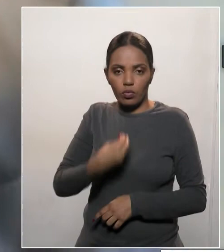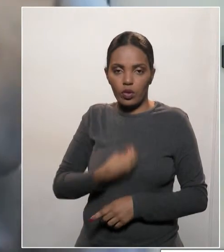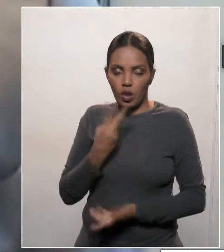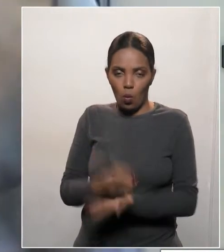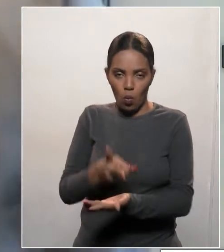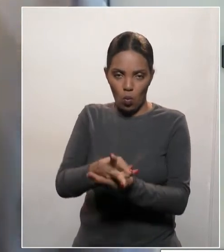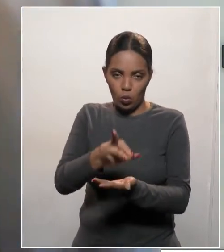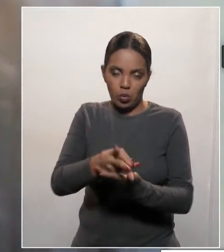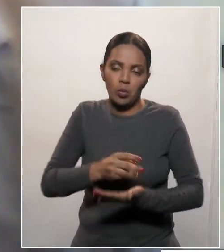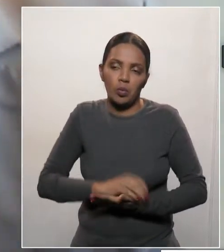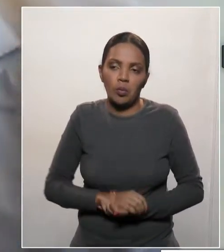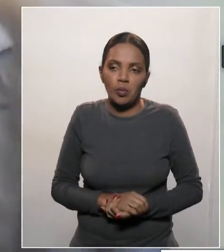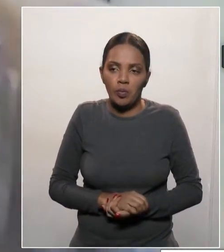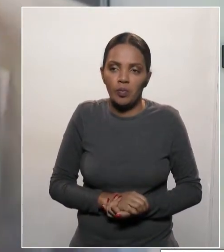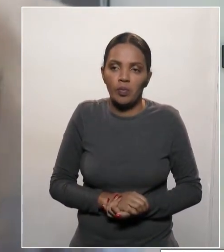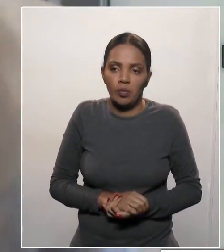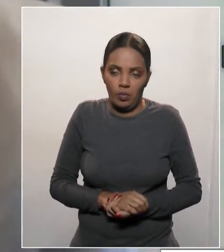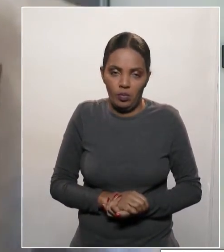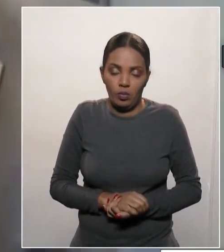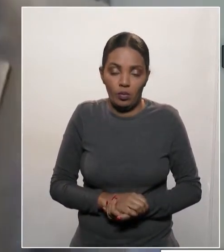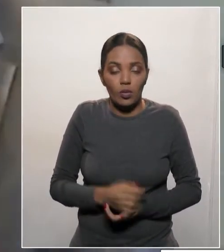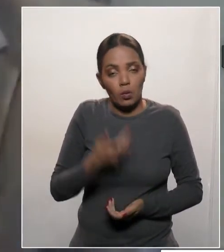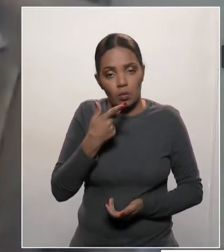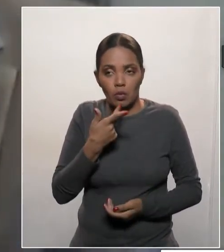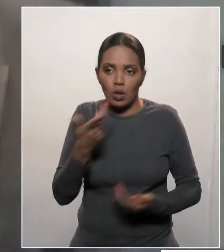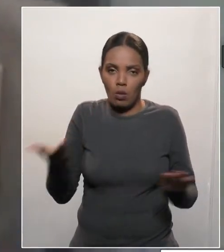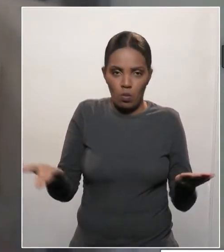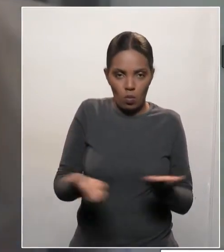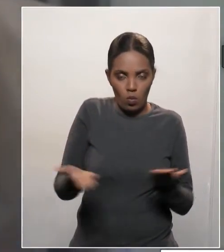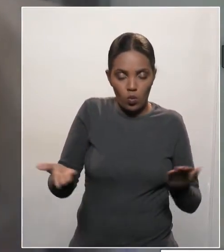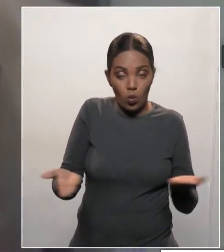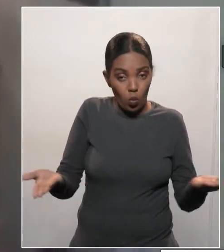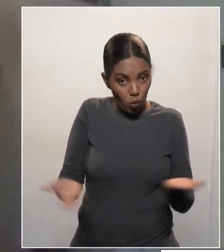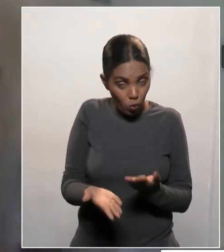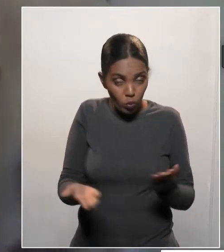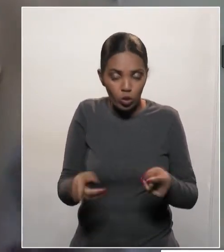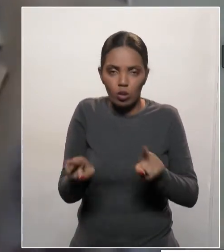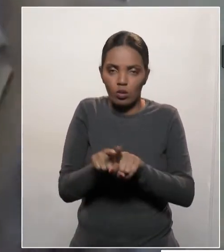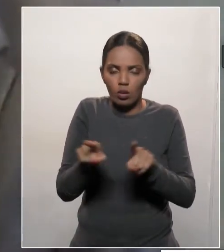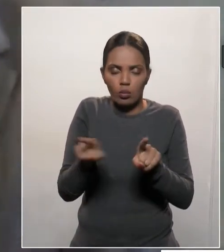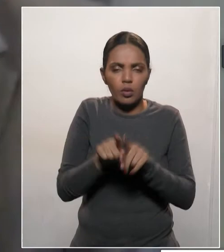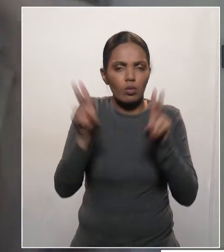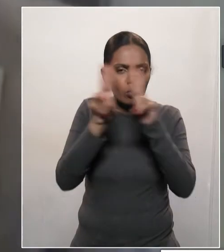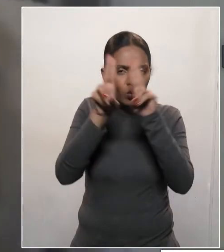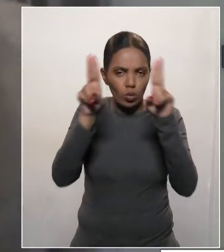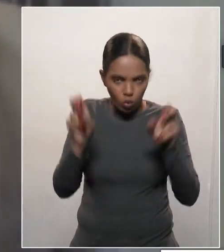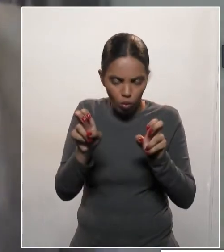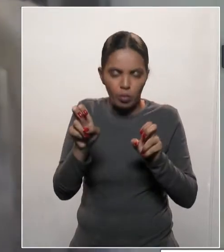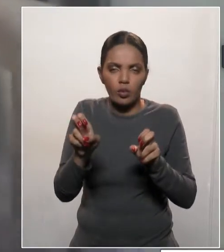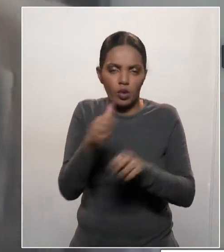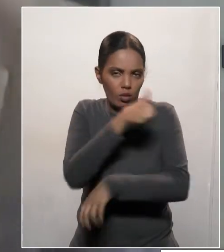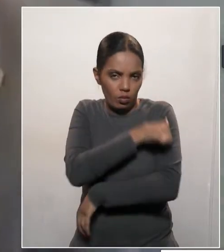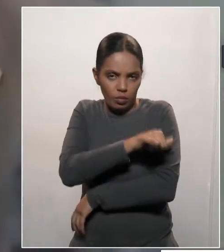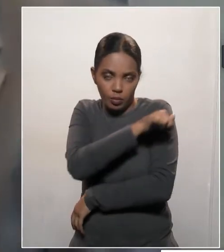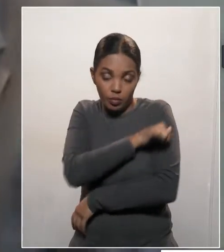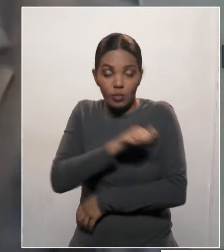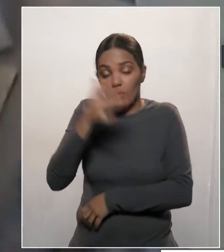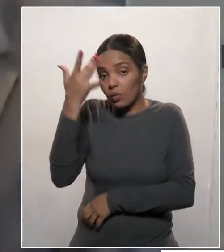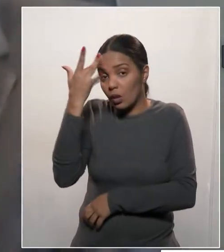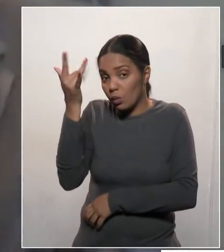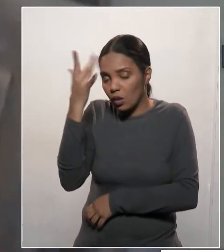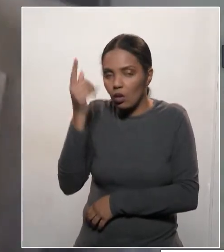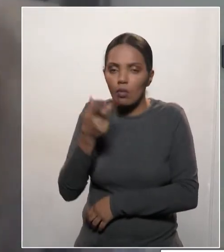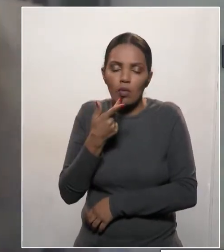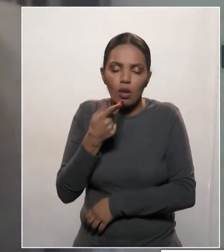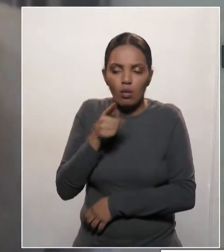Então, fica aí esse meu registro, hoje com relação à enfermagem, e amanhã eu vou falar de uma